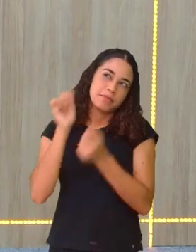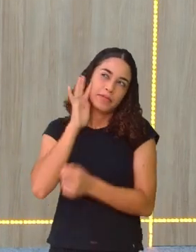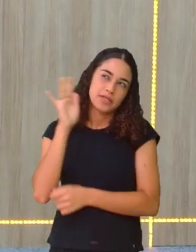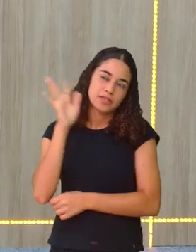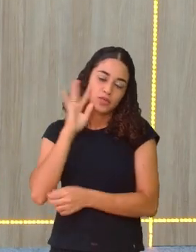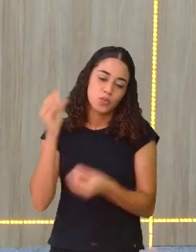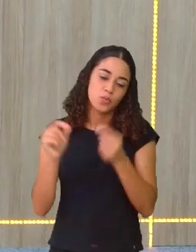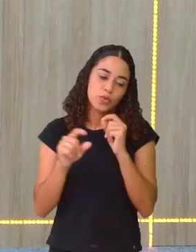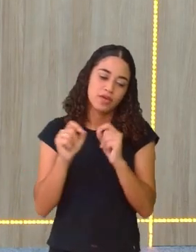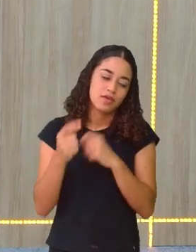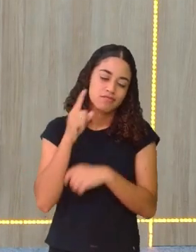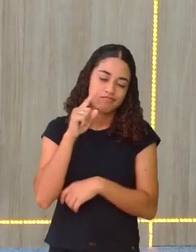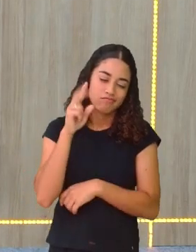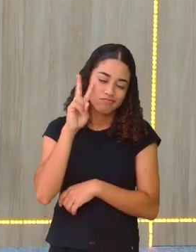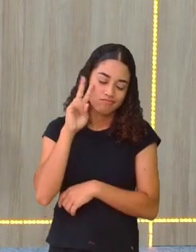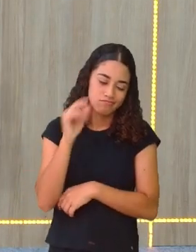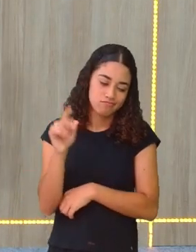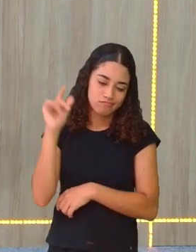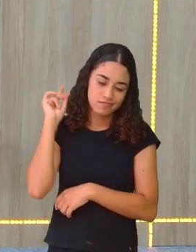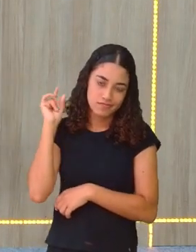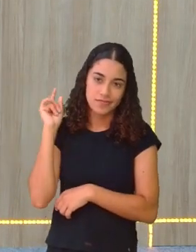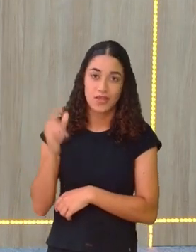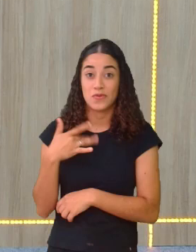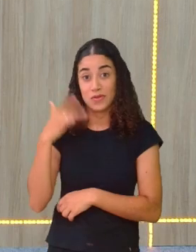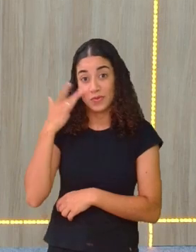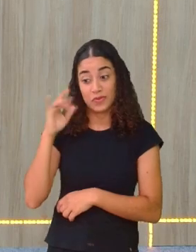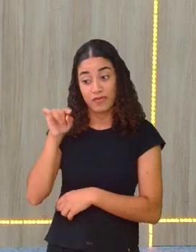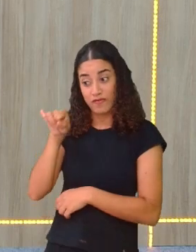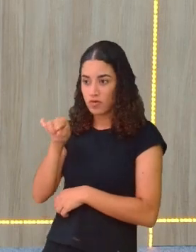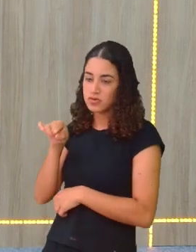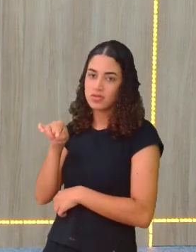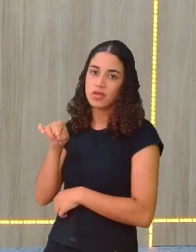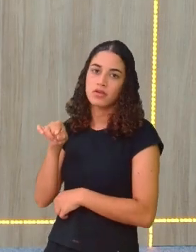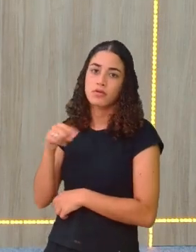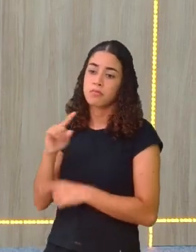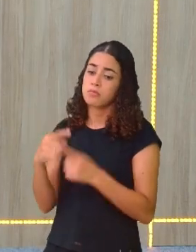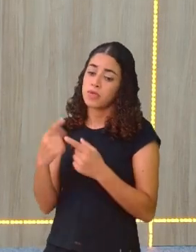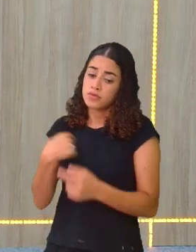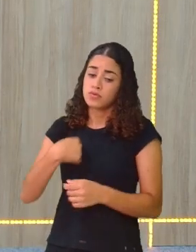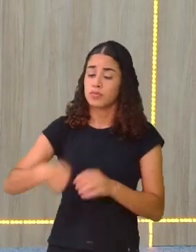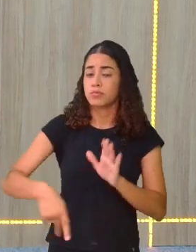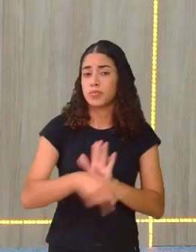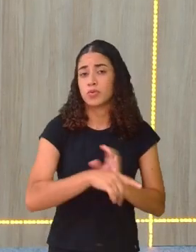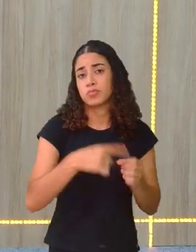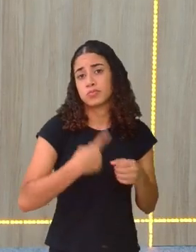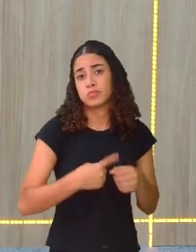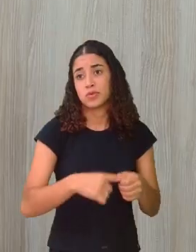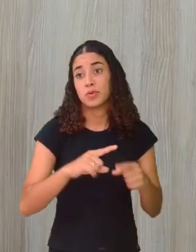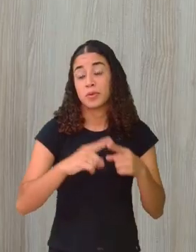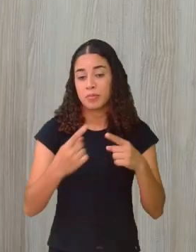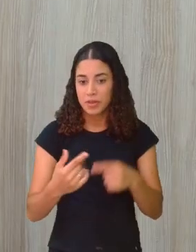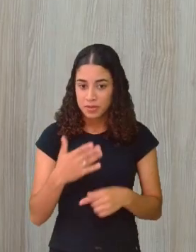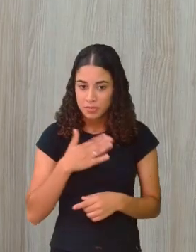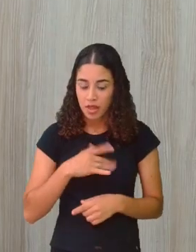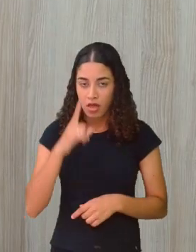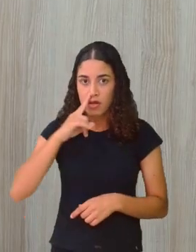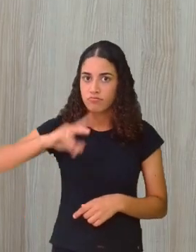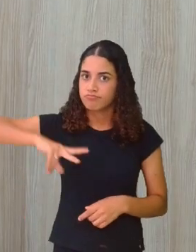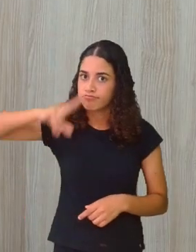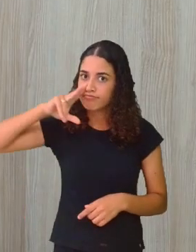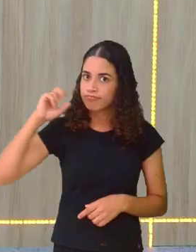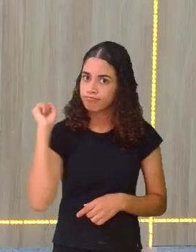vivência que a gente teve. Eu não sei você, mas eu sou do interior. E do interior, o imaginário é muito forte.